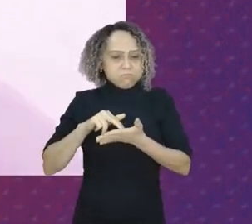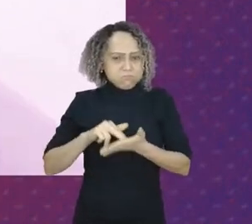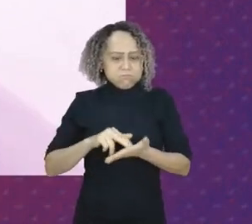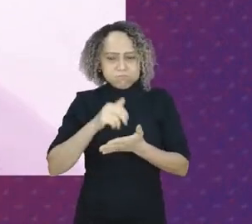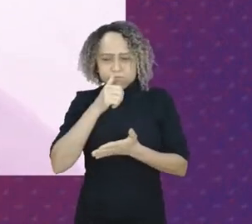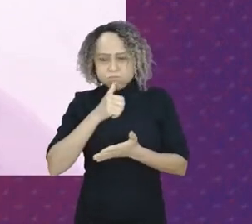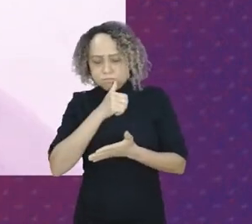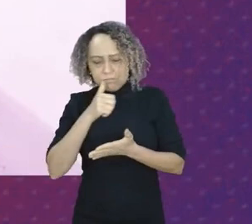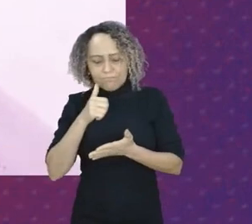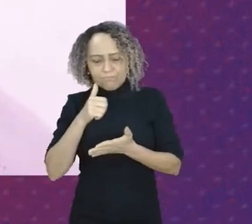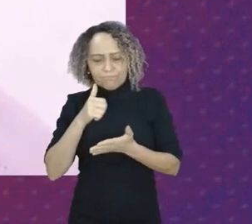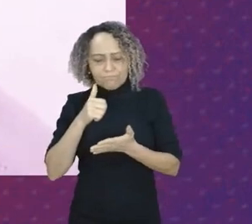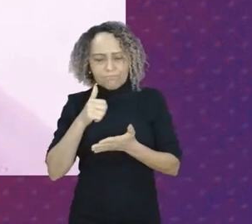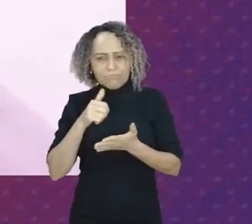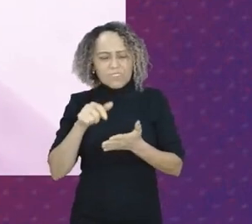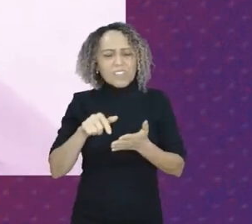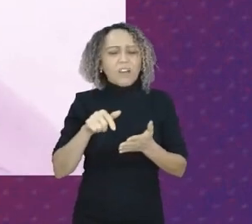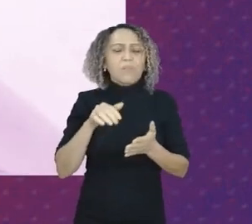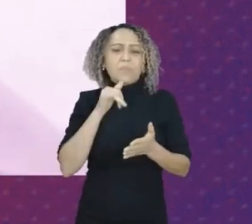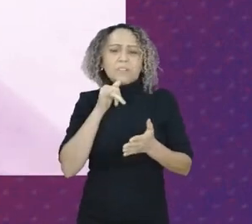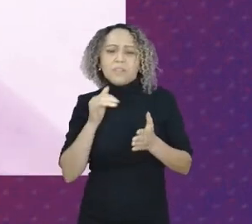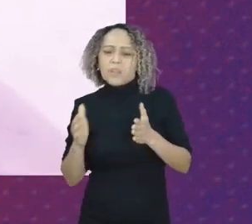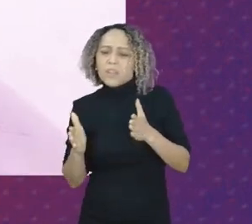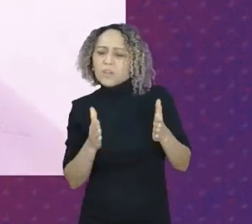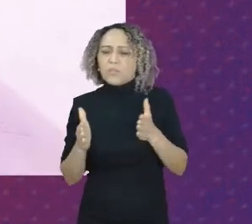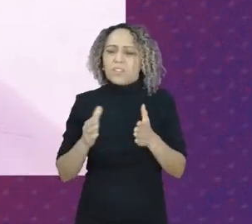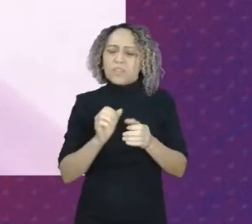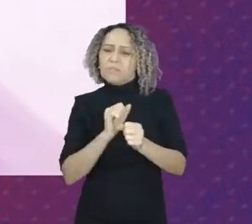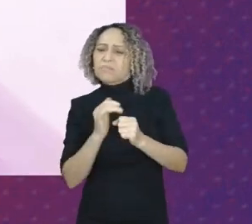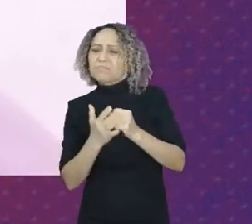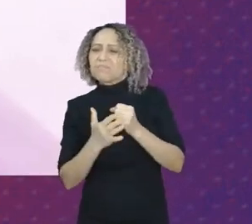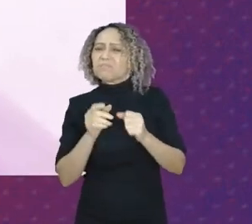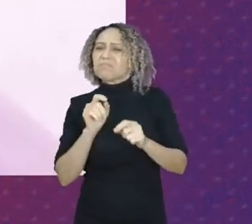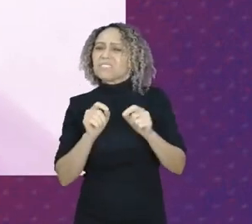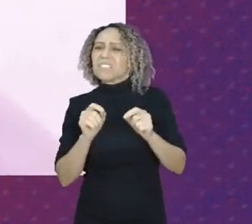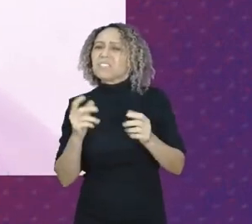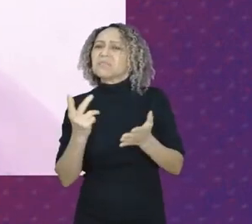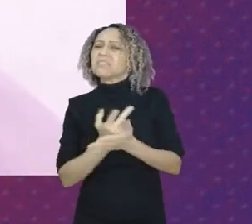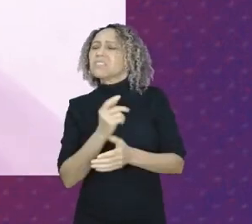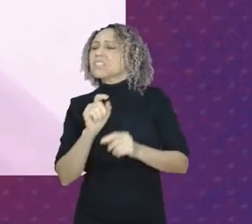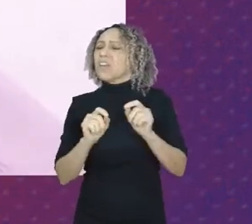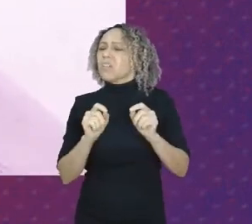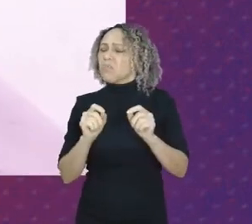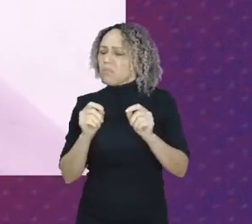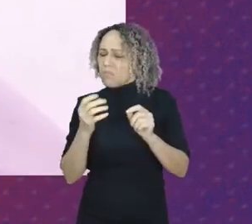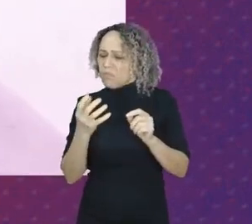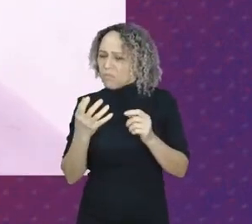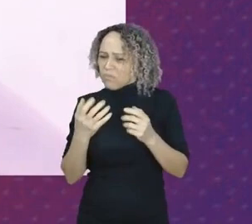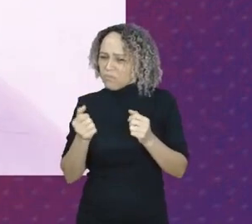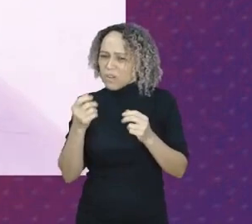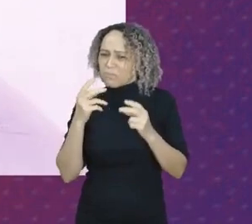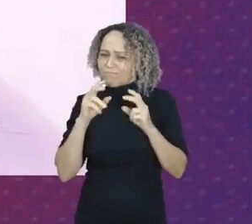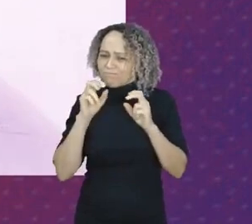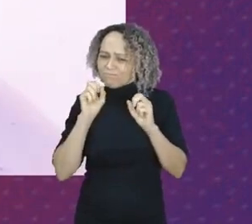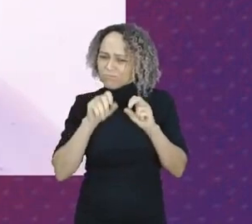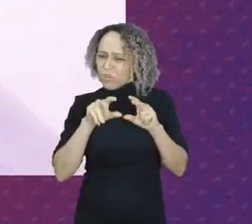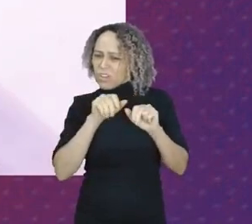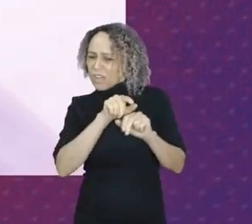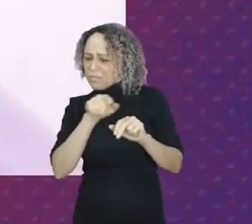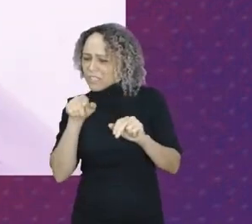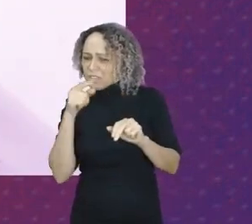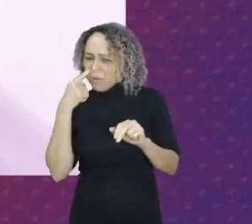vamos olhar quem cuidou das casas das famílias, como já diz Angela Davis,